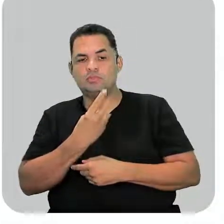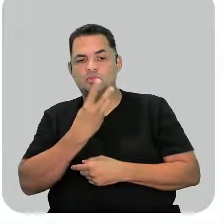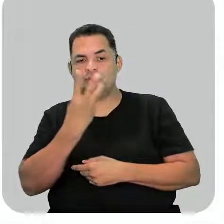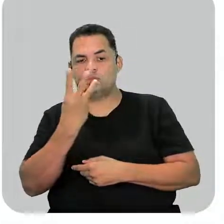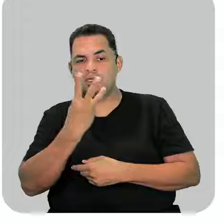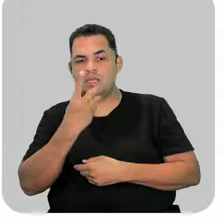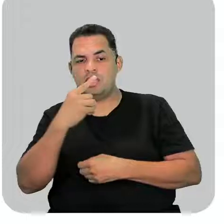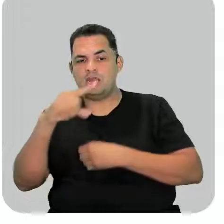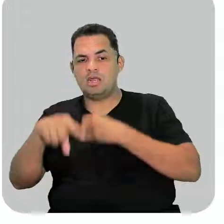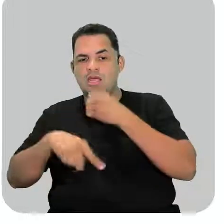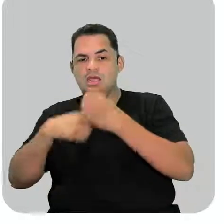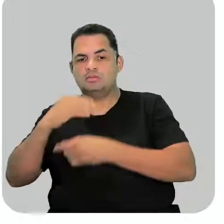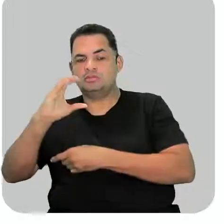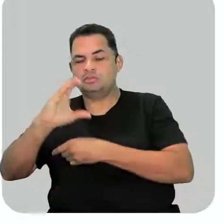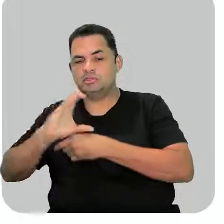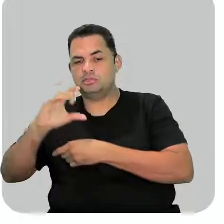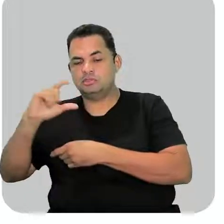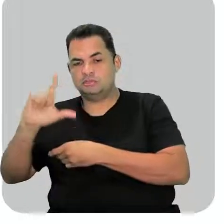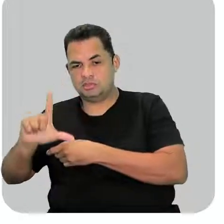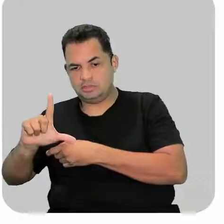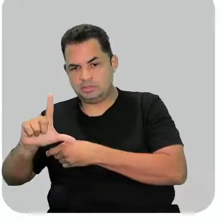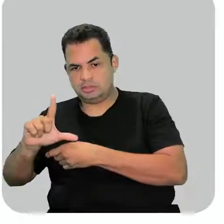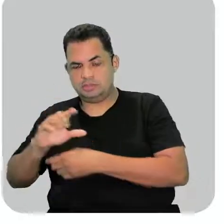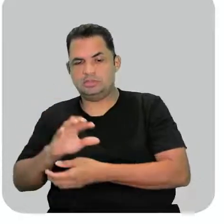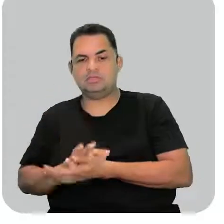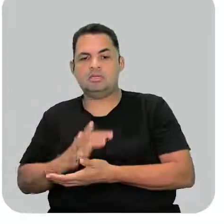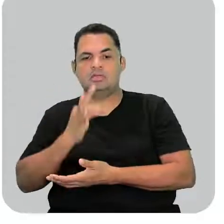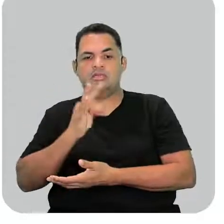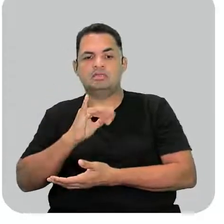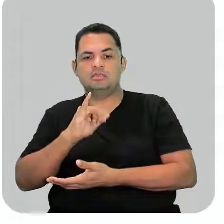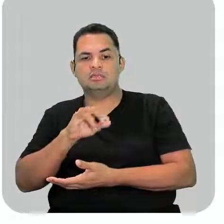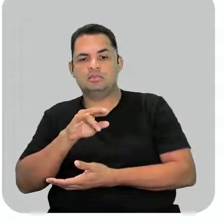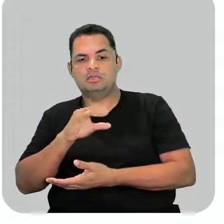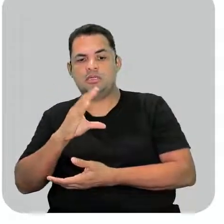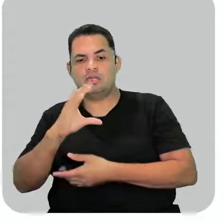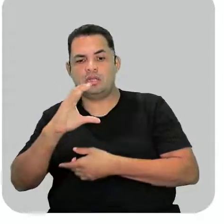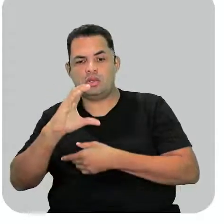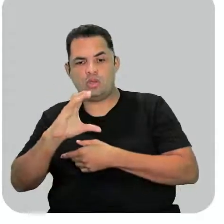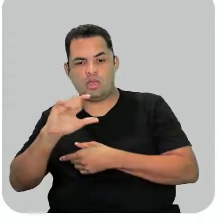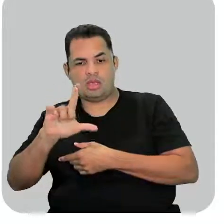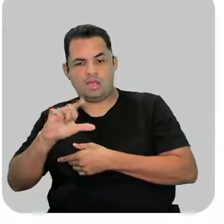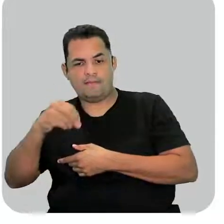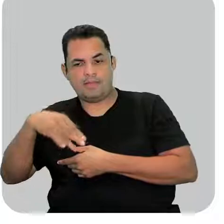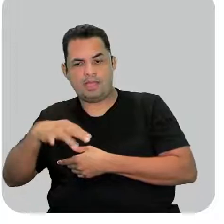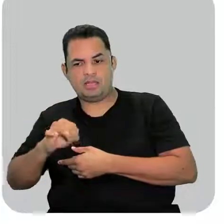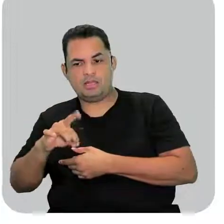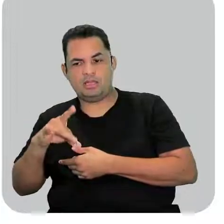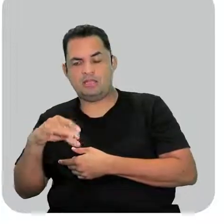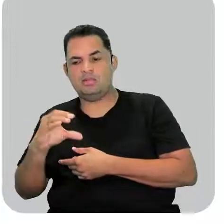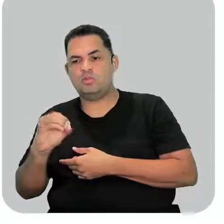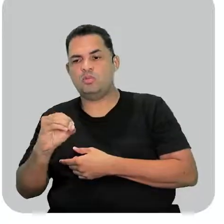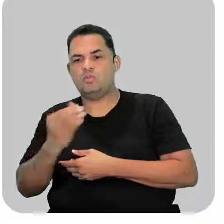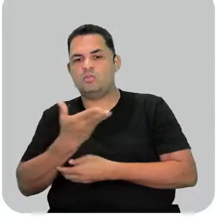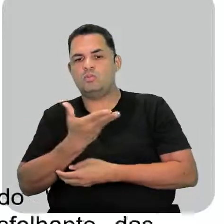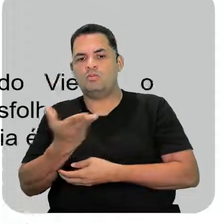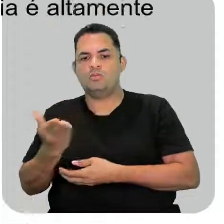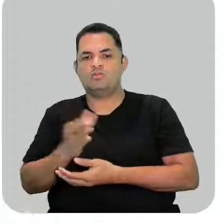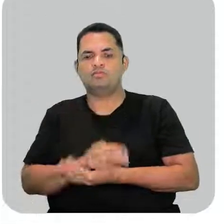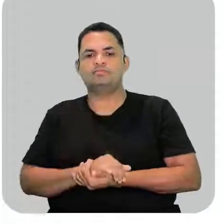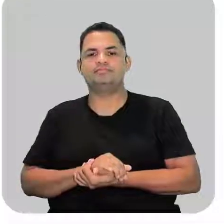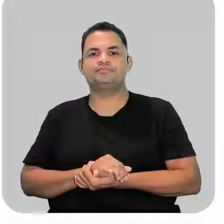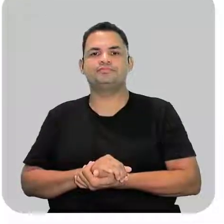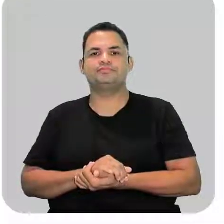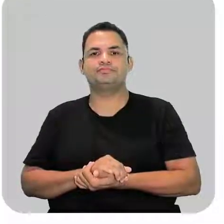três átomos de cloro. Por isso que o nome é triclorometano. Tranquilo? Então,